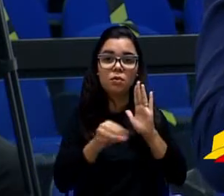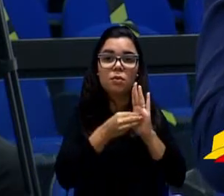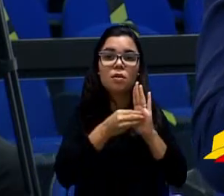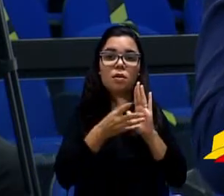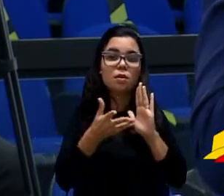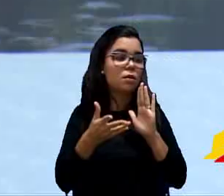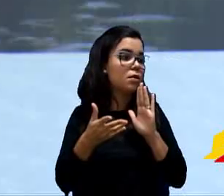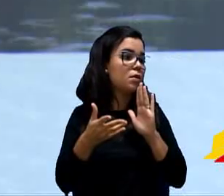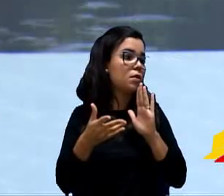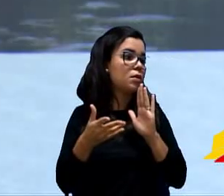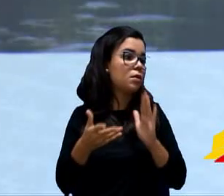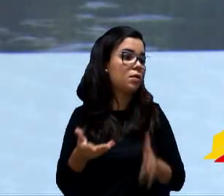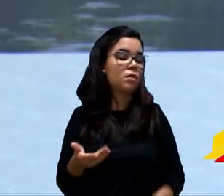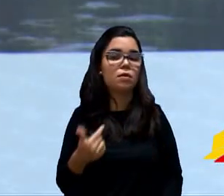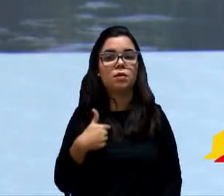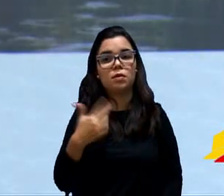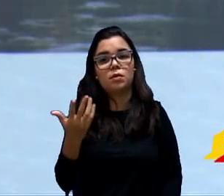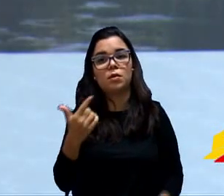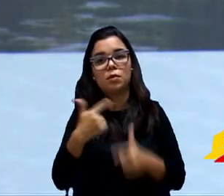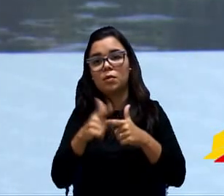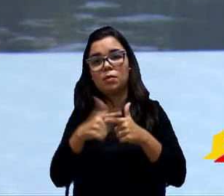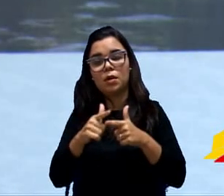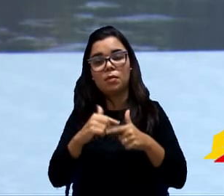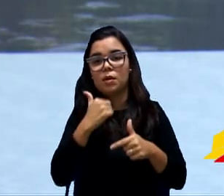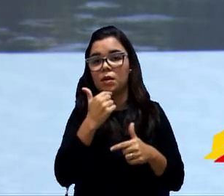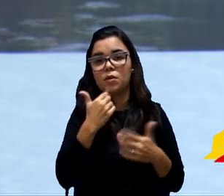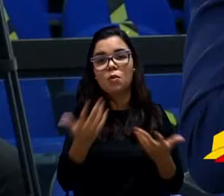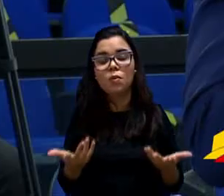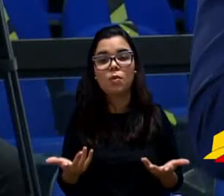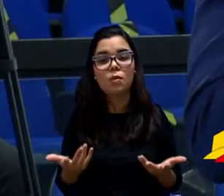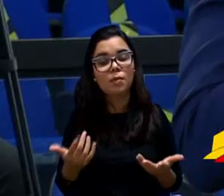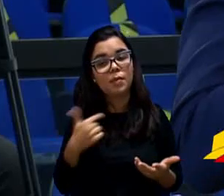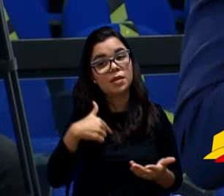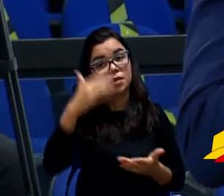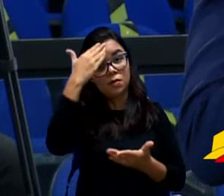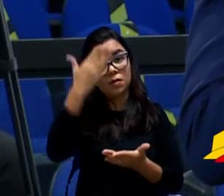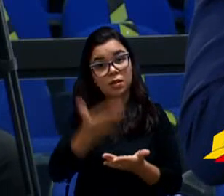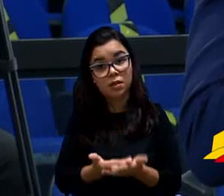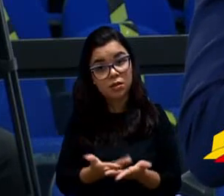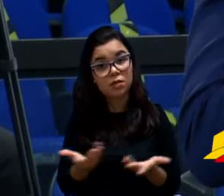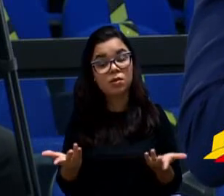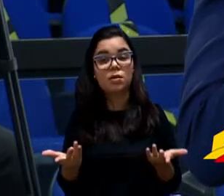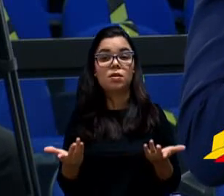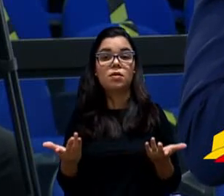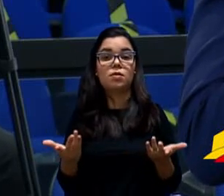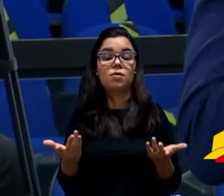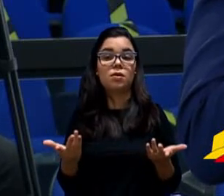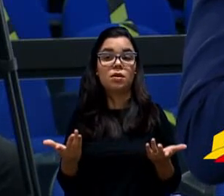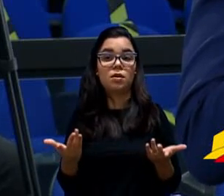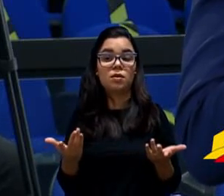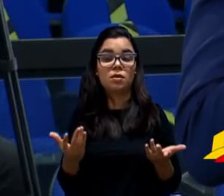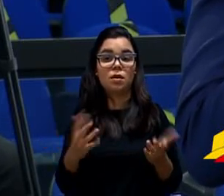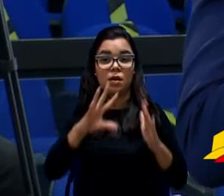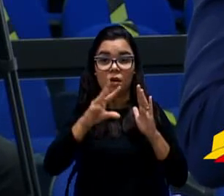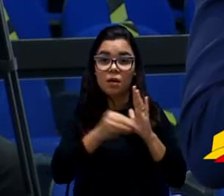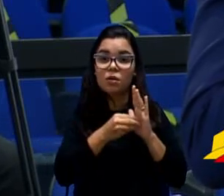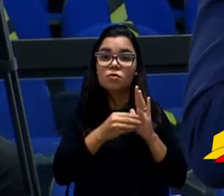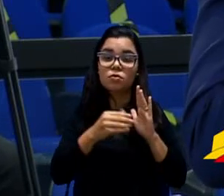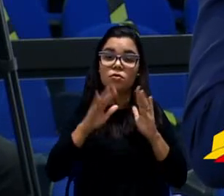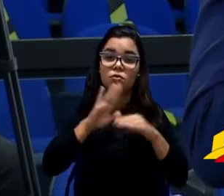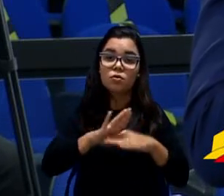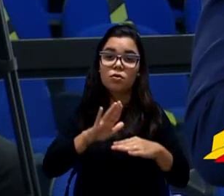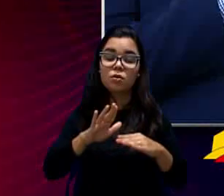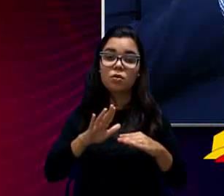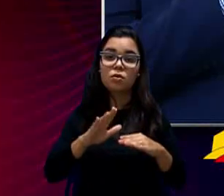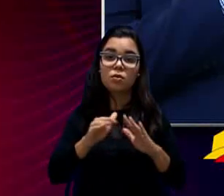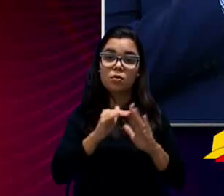Mudou a Eu acho que vou analisar em princípio e não tem problema nenhum com essa Ementa. mas eu acredito que isso acerta o projeto. Não, não, não é. Agora, para uma questão